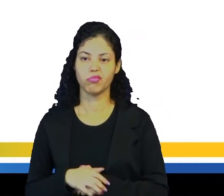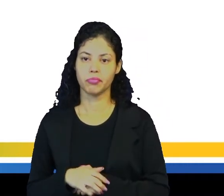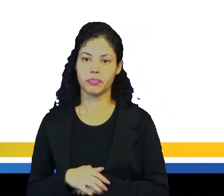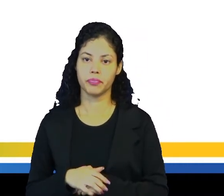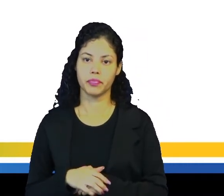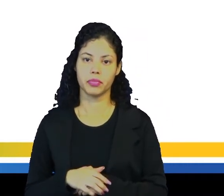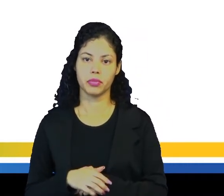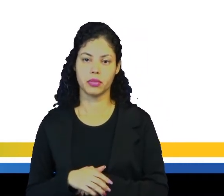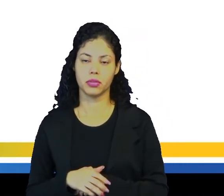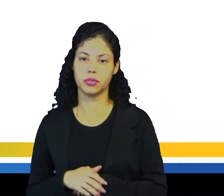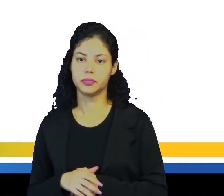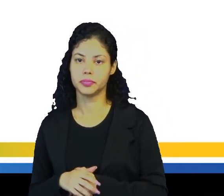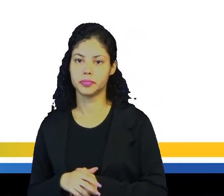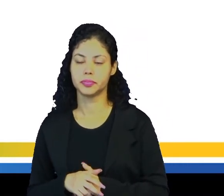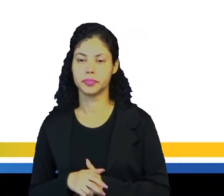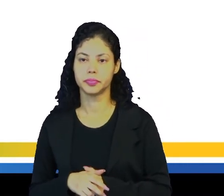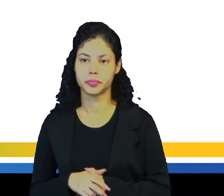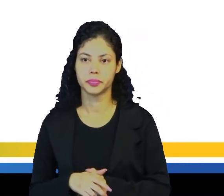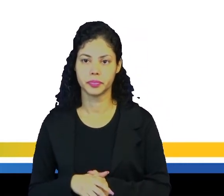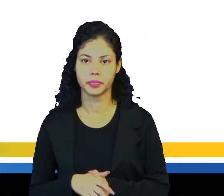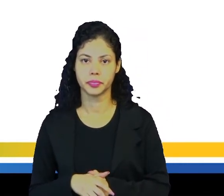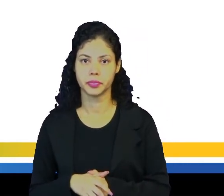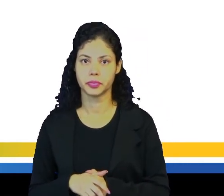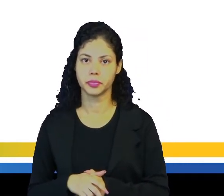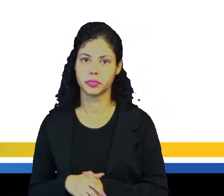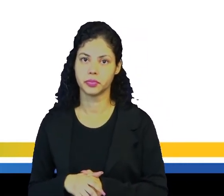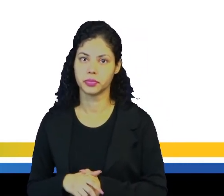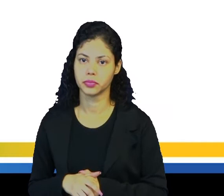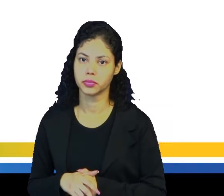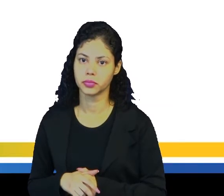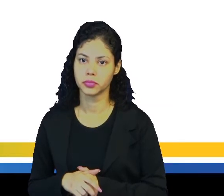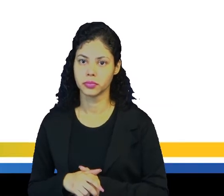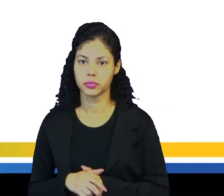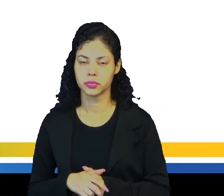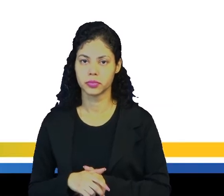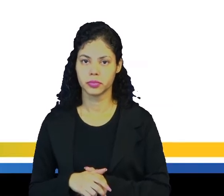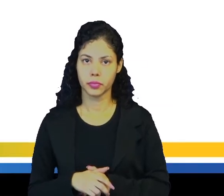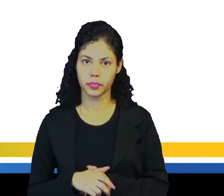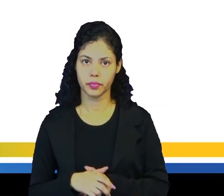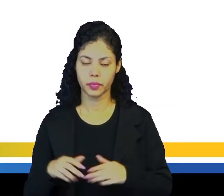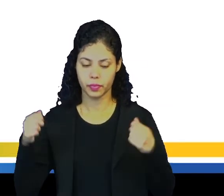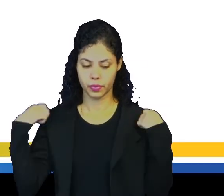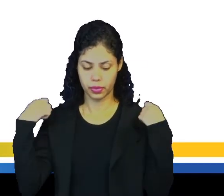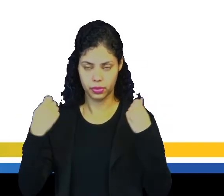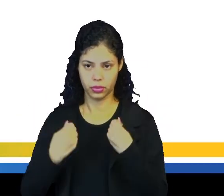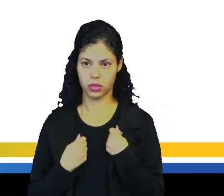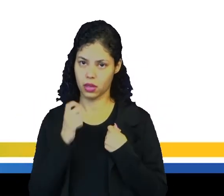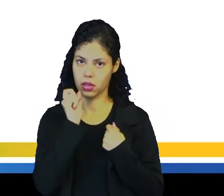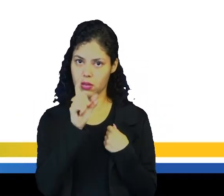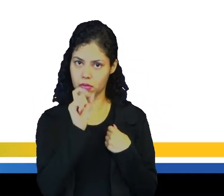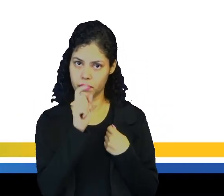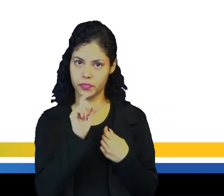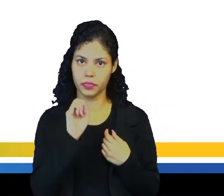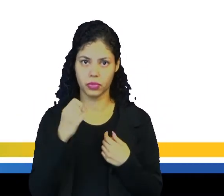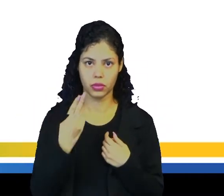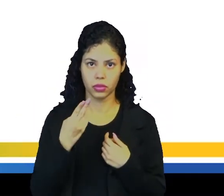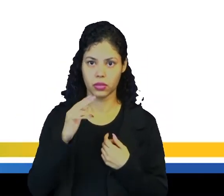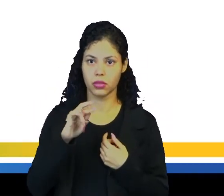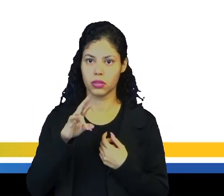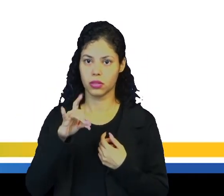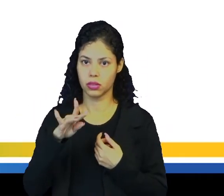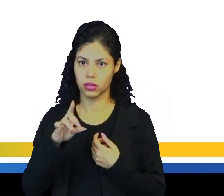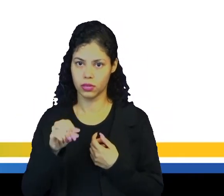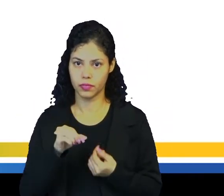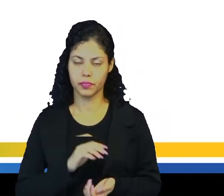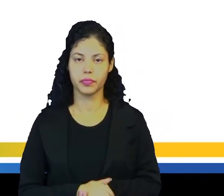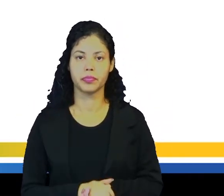Navy jumper or cardigan, né, um casaco azul marinho ou cardigan,